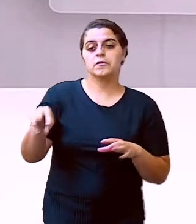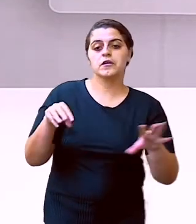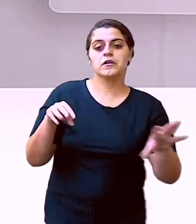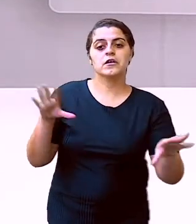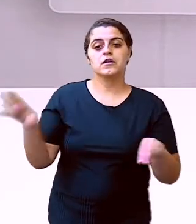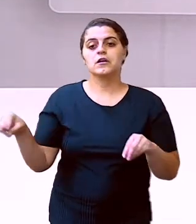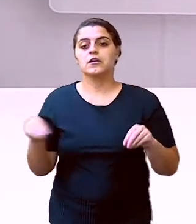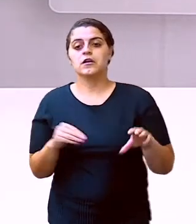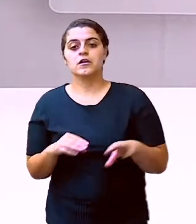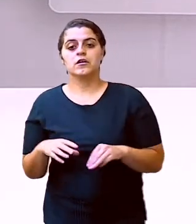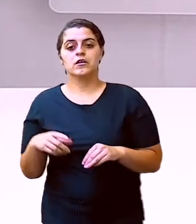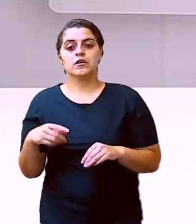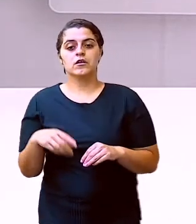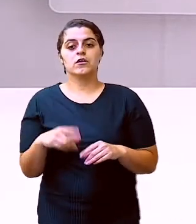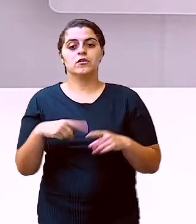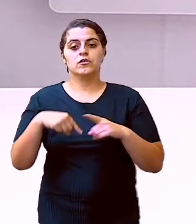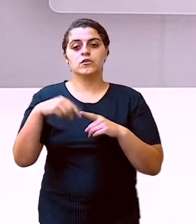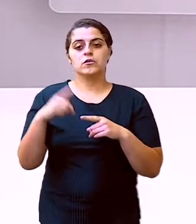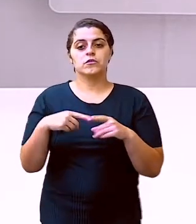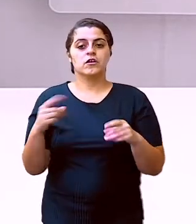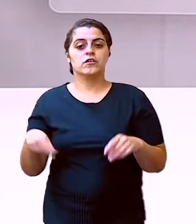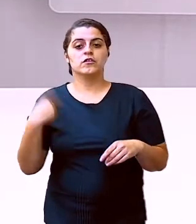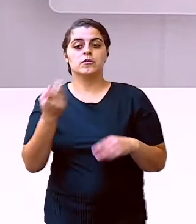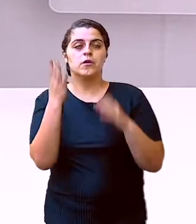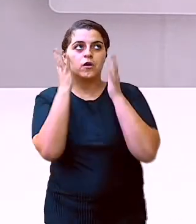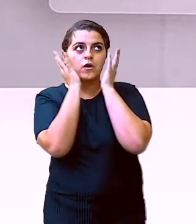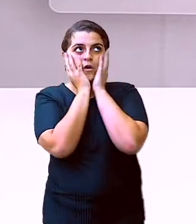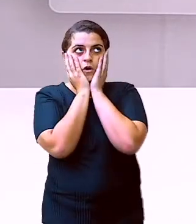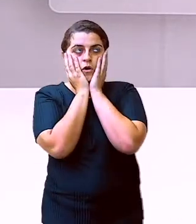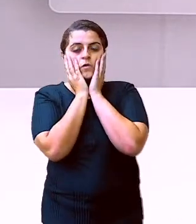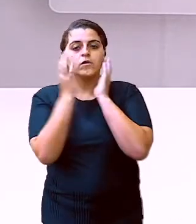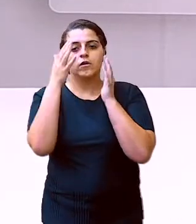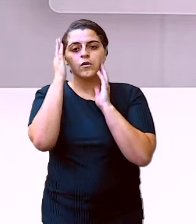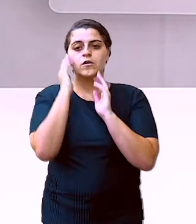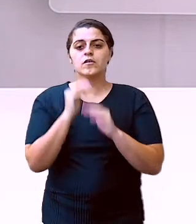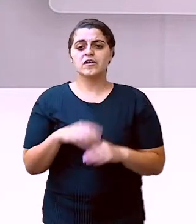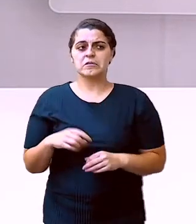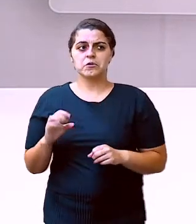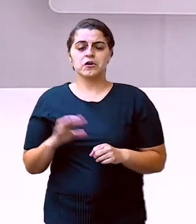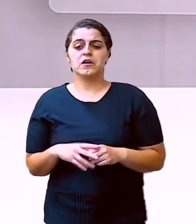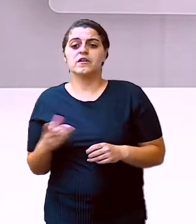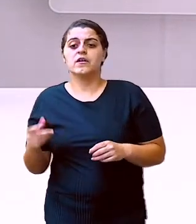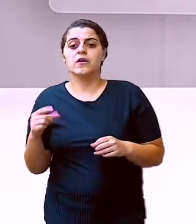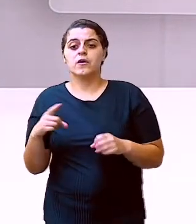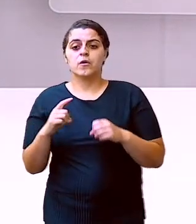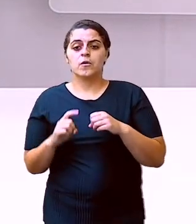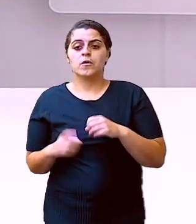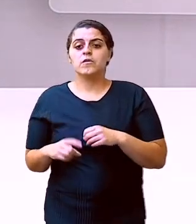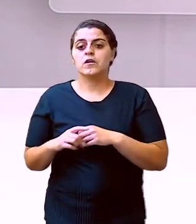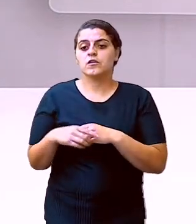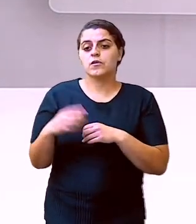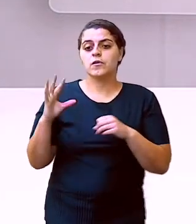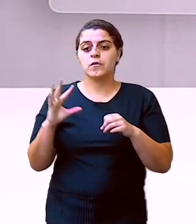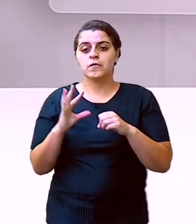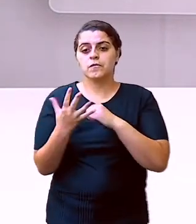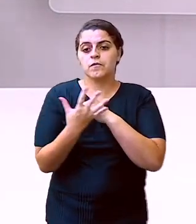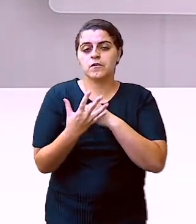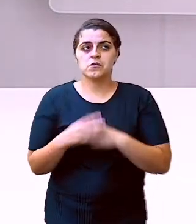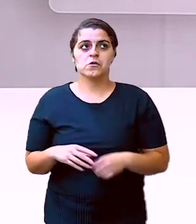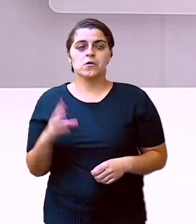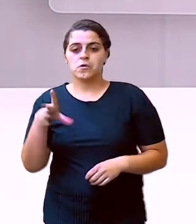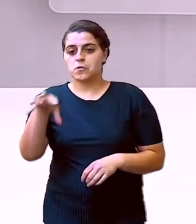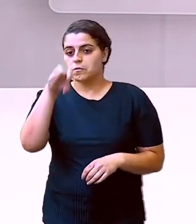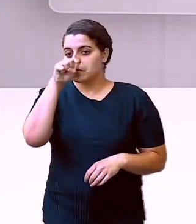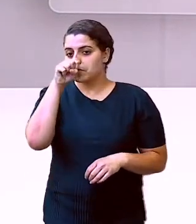e em seguida tocar no seu rosto. É aí que vem o contágio do vírus. Além dele vir pelo ar, ele vem